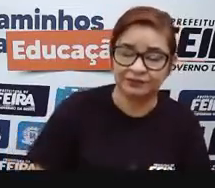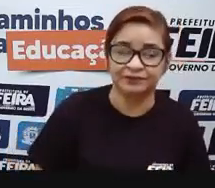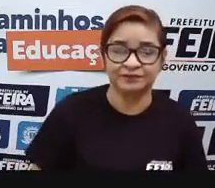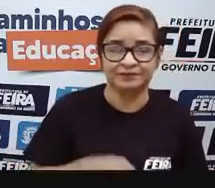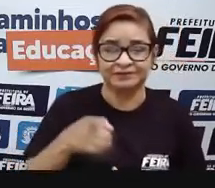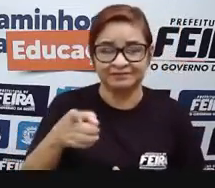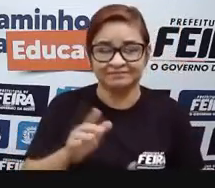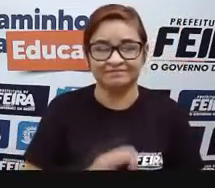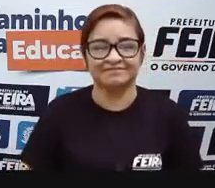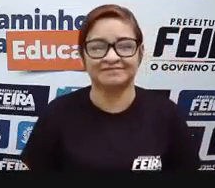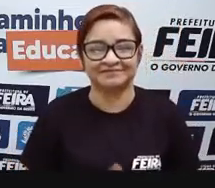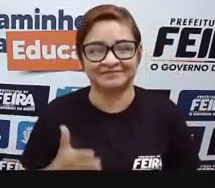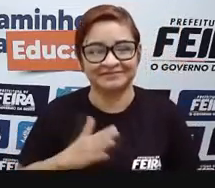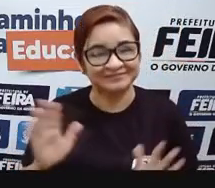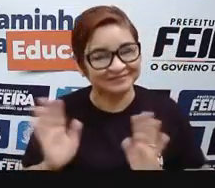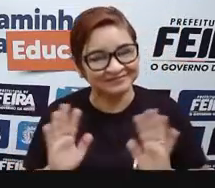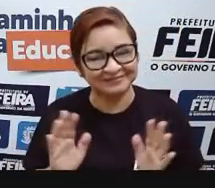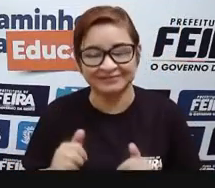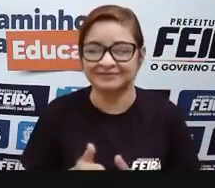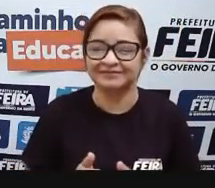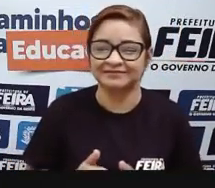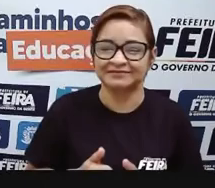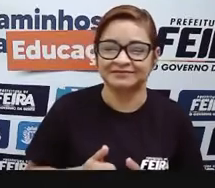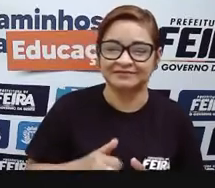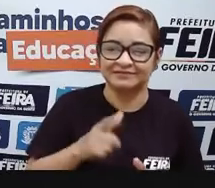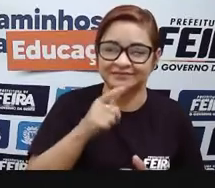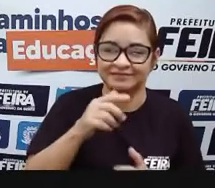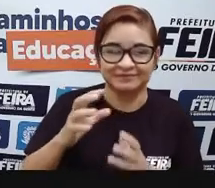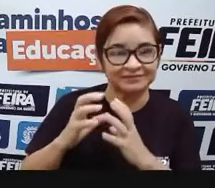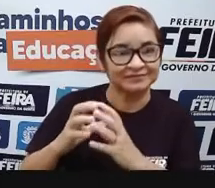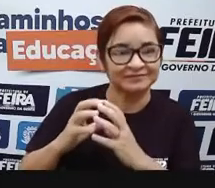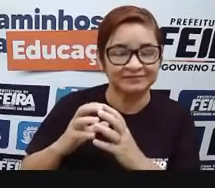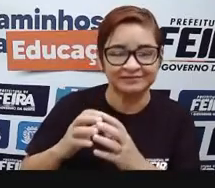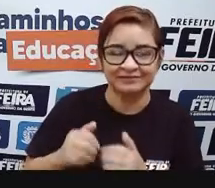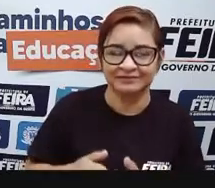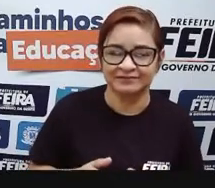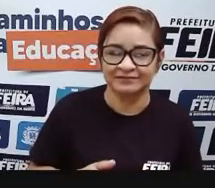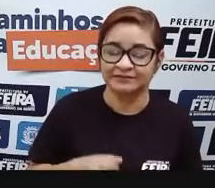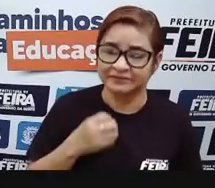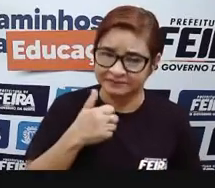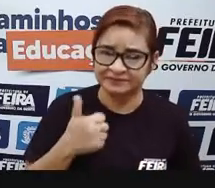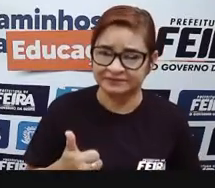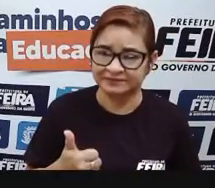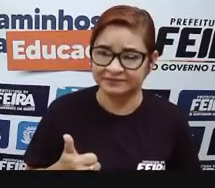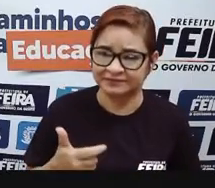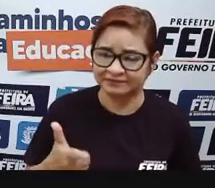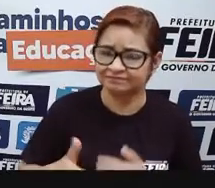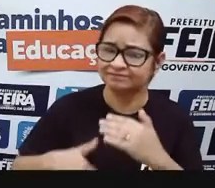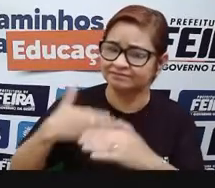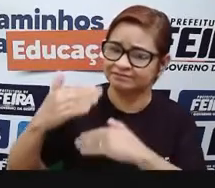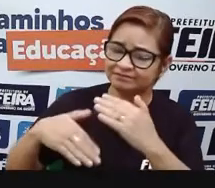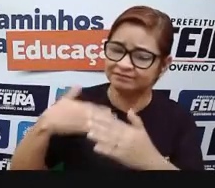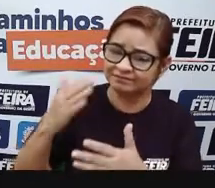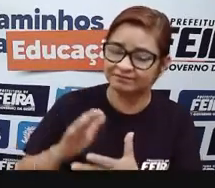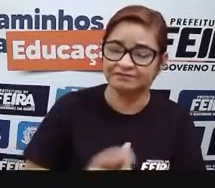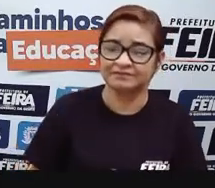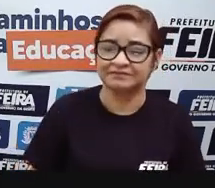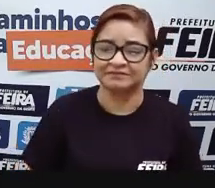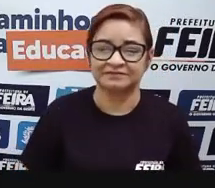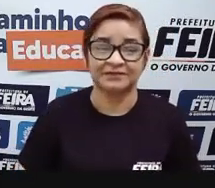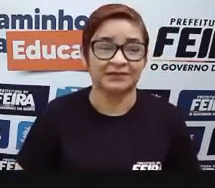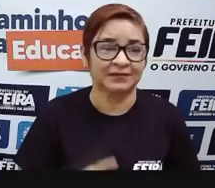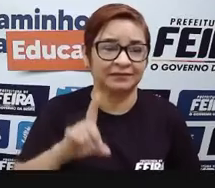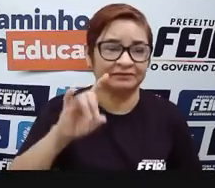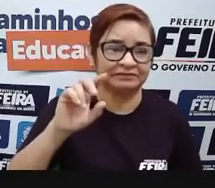coco. Ó, me diga uma coisa aí, qual é o seu nome? Roberto. Ô, Roberto, você vende coco há muito tempo aqui. Dinho do Coco. Dinho do Coco, ô Dinho.